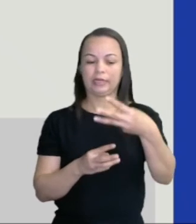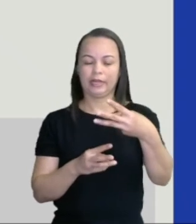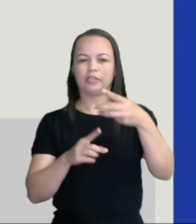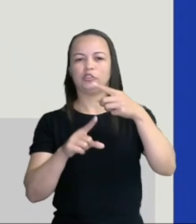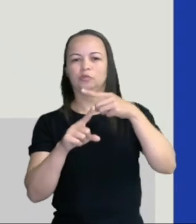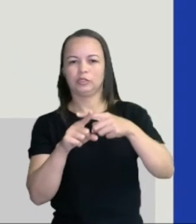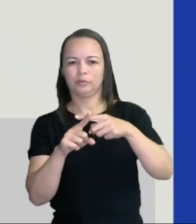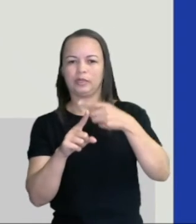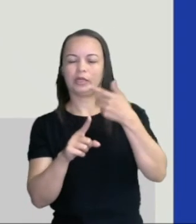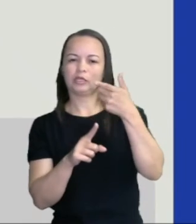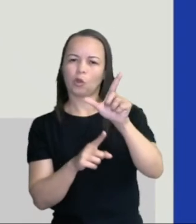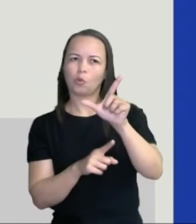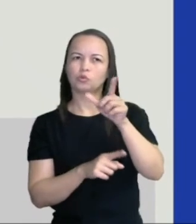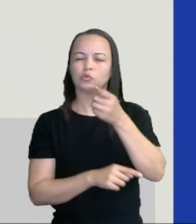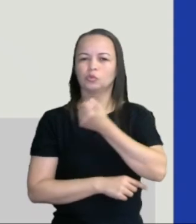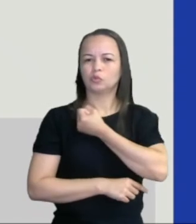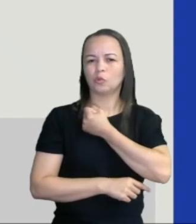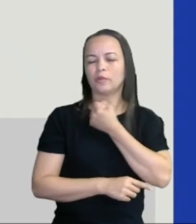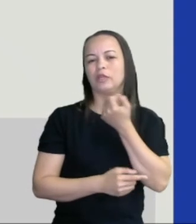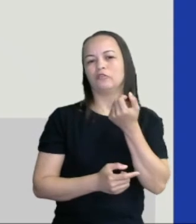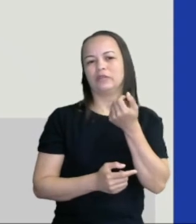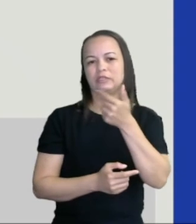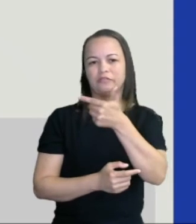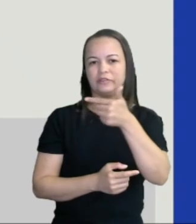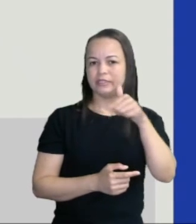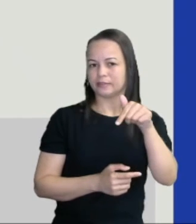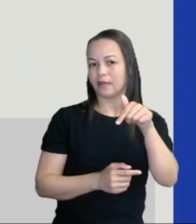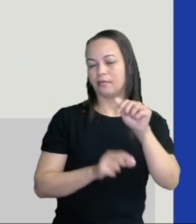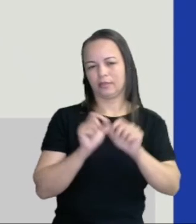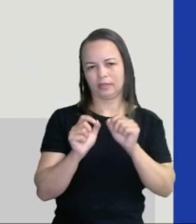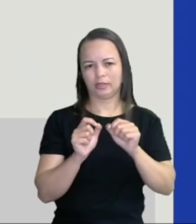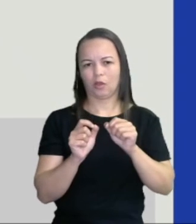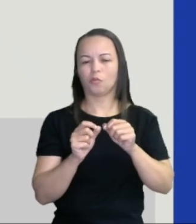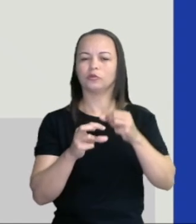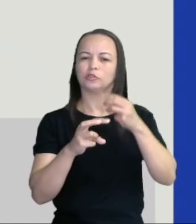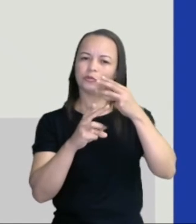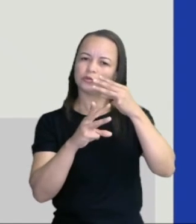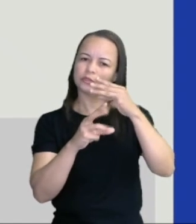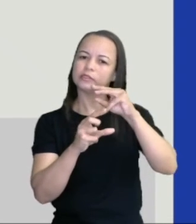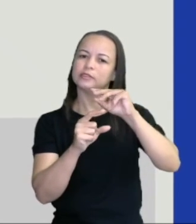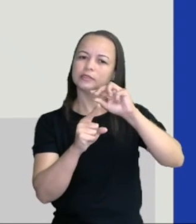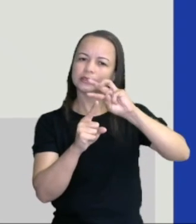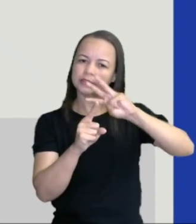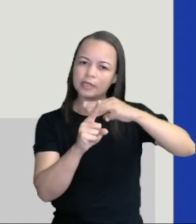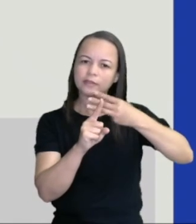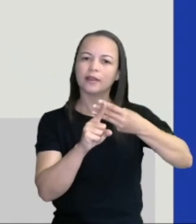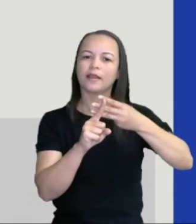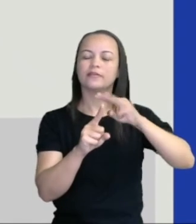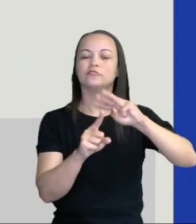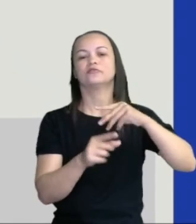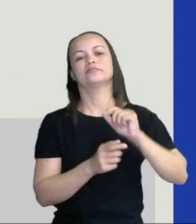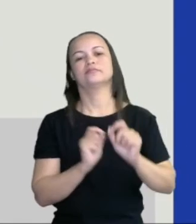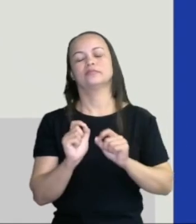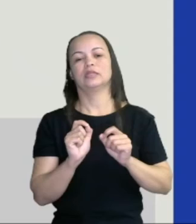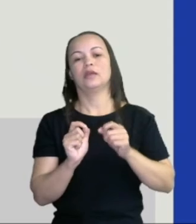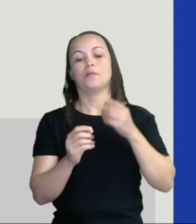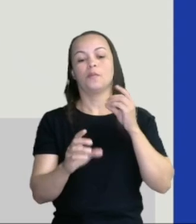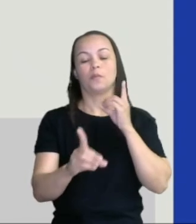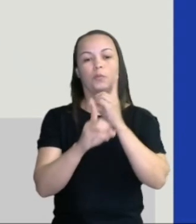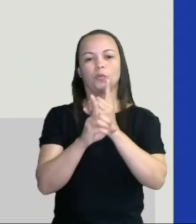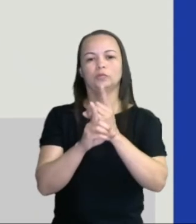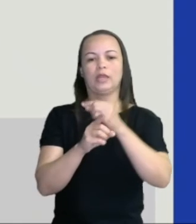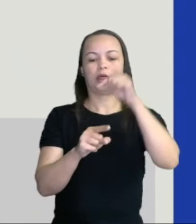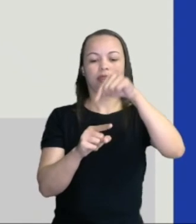3 multiplicado a outro número vai me dar 27. Então, ele é um múltiplo de 3. Porque eu posso encontrá-lo dentro de uma multiplicação